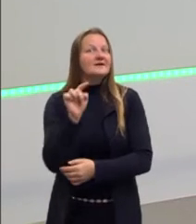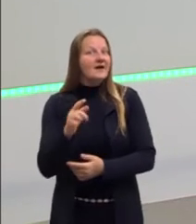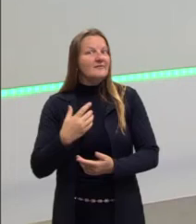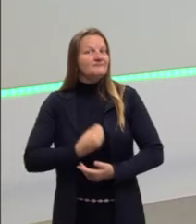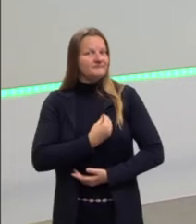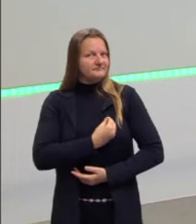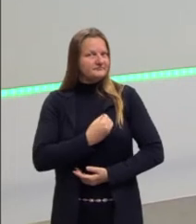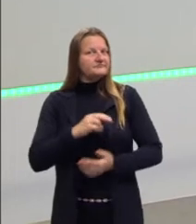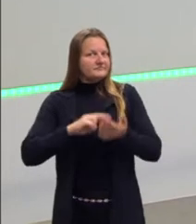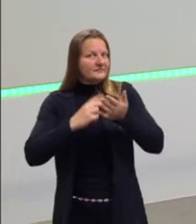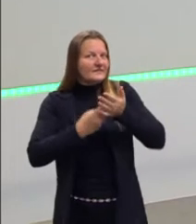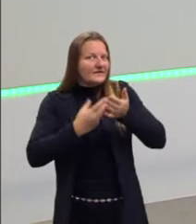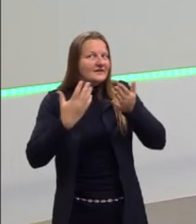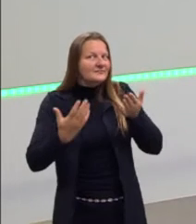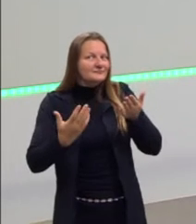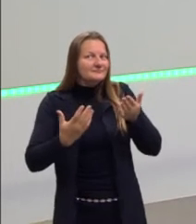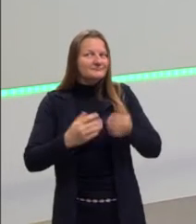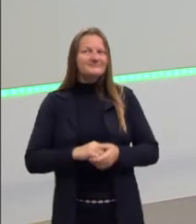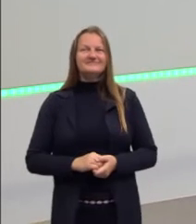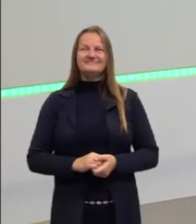vida saudável quer dizer somente isso?